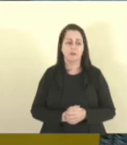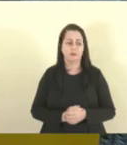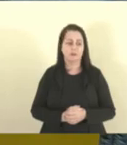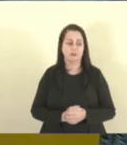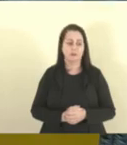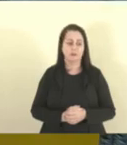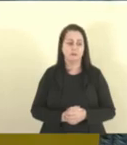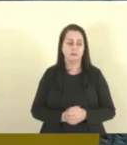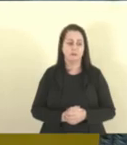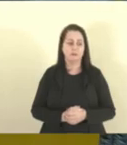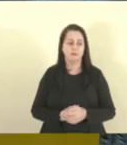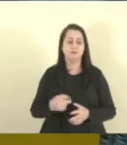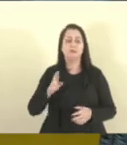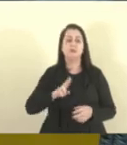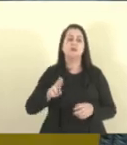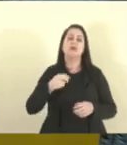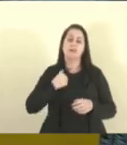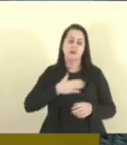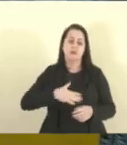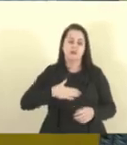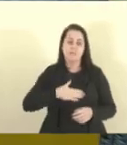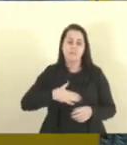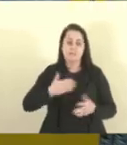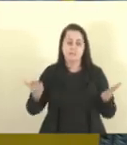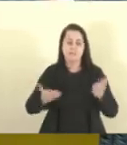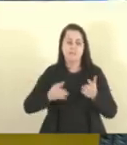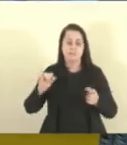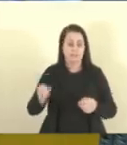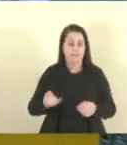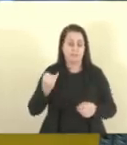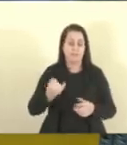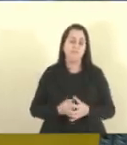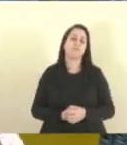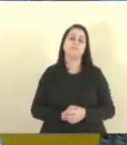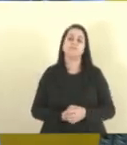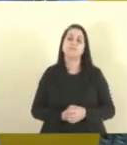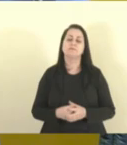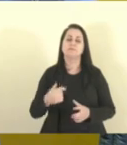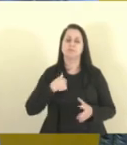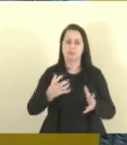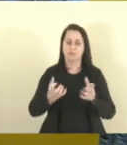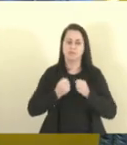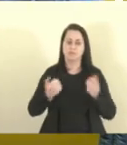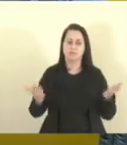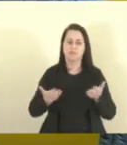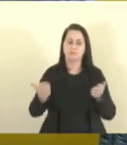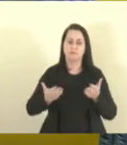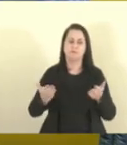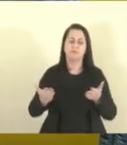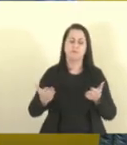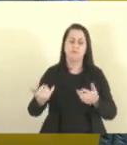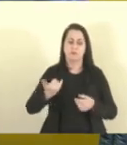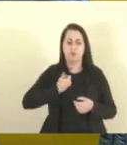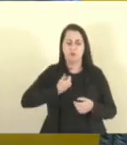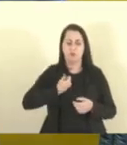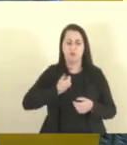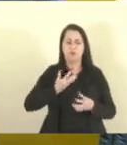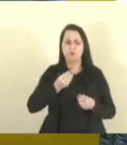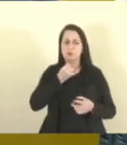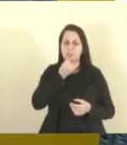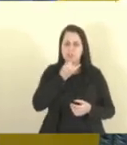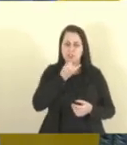comunicações? Não, eu gostaria de aproveitar a oportunidade, presidente. Eu recebi agora uma notícia muito